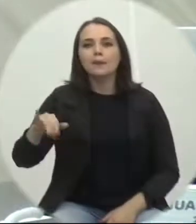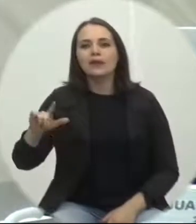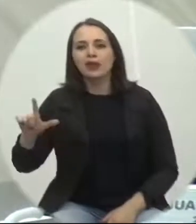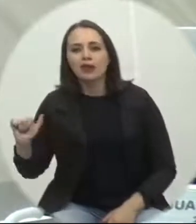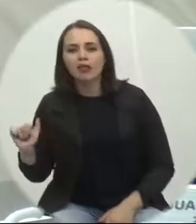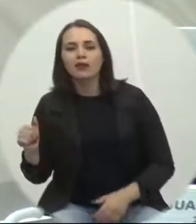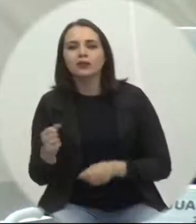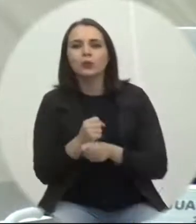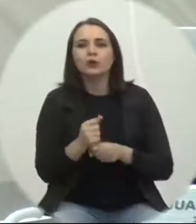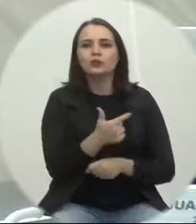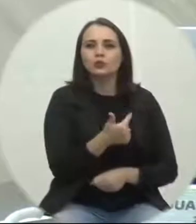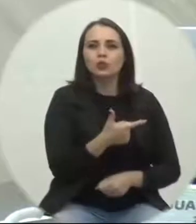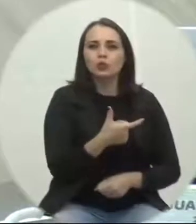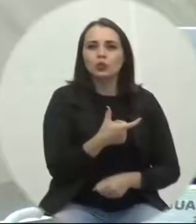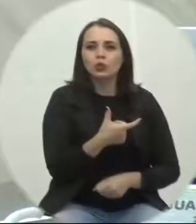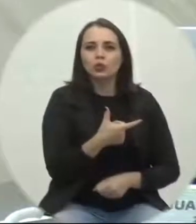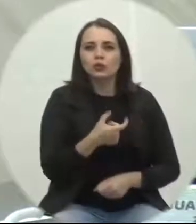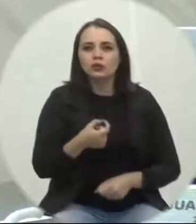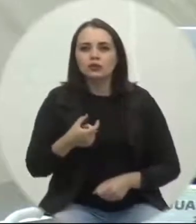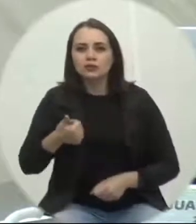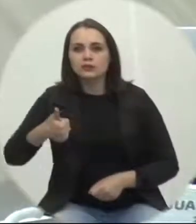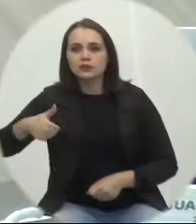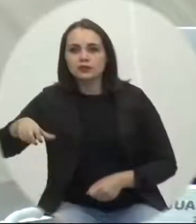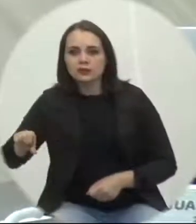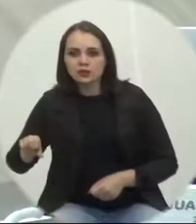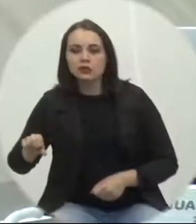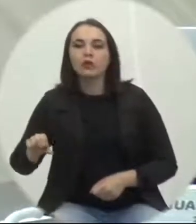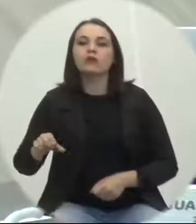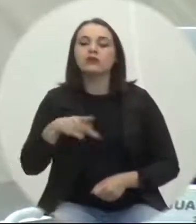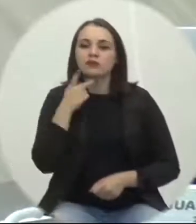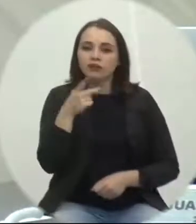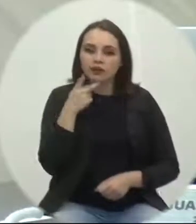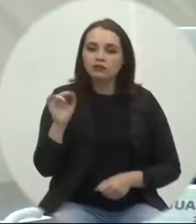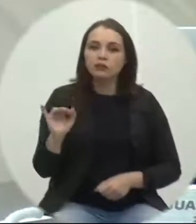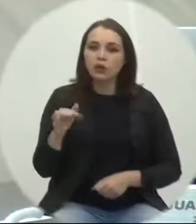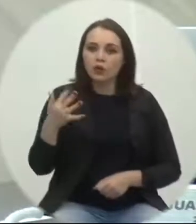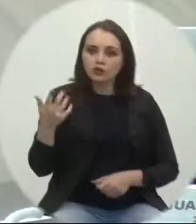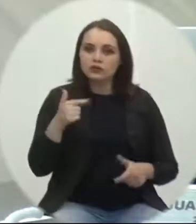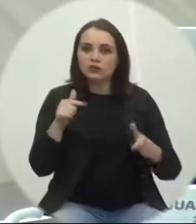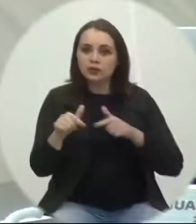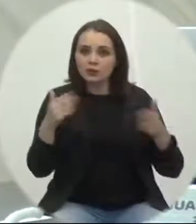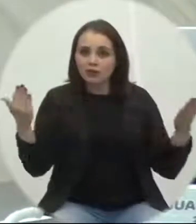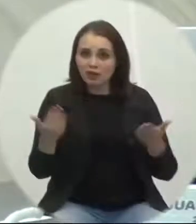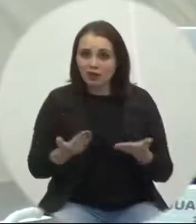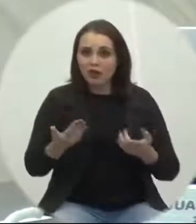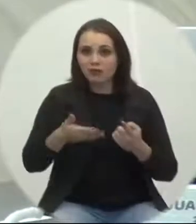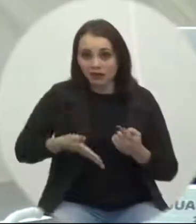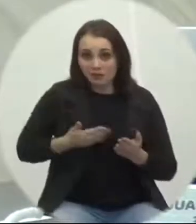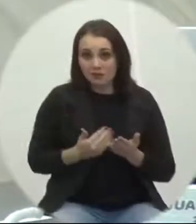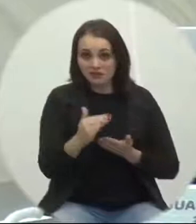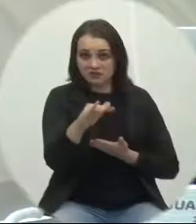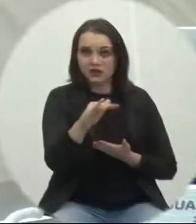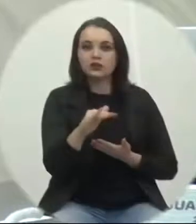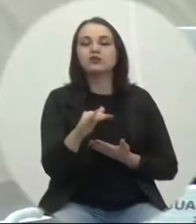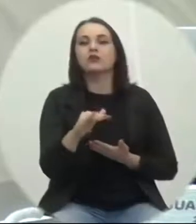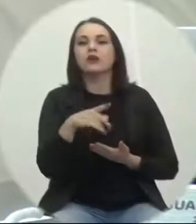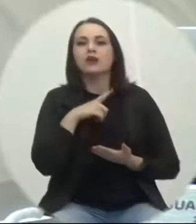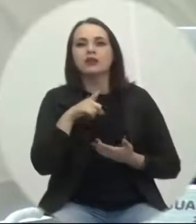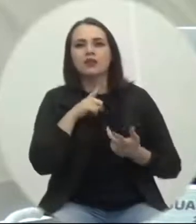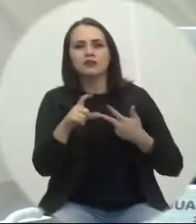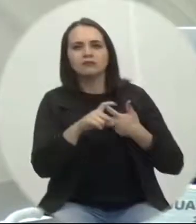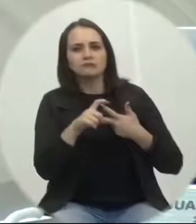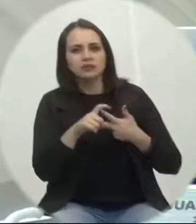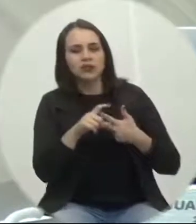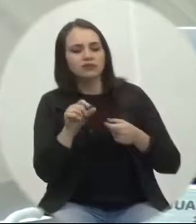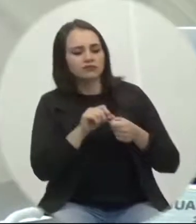e indicando entrar em vigor nesta data, teve sua implementação regulamentada no Executivo pelo Executivo